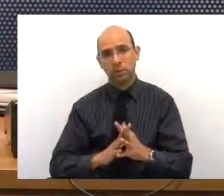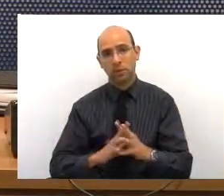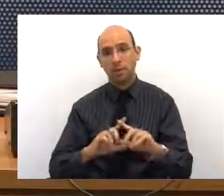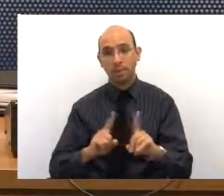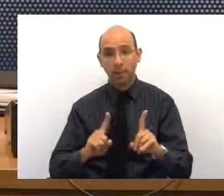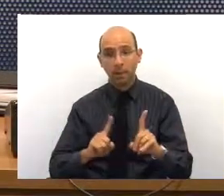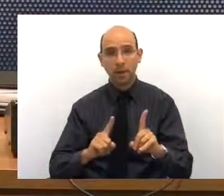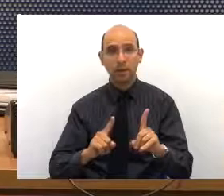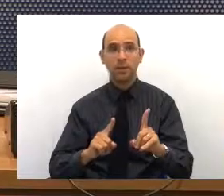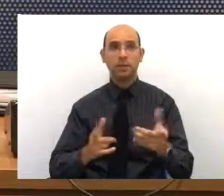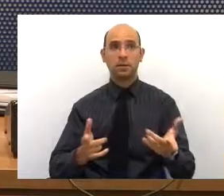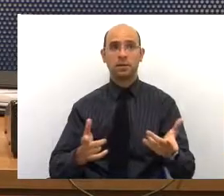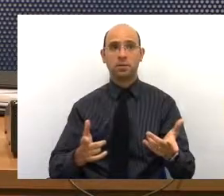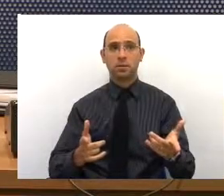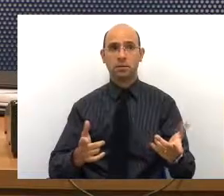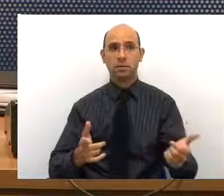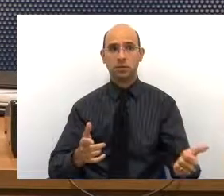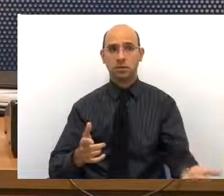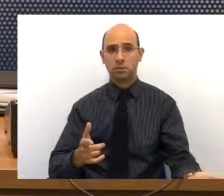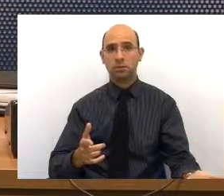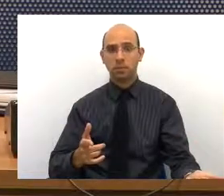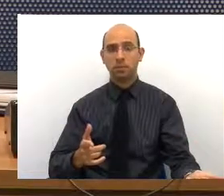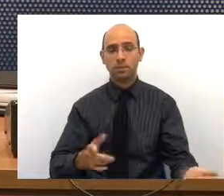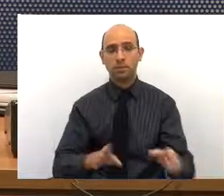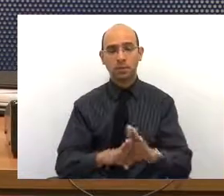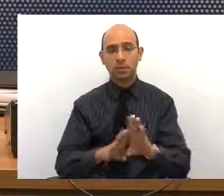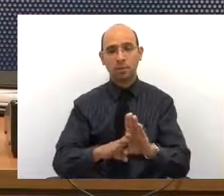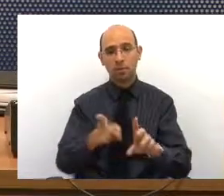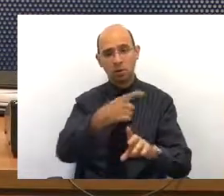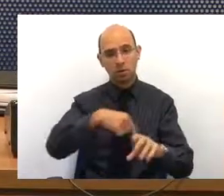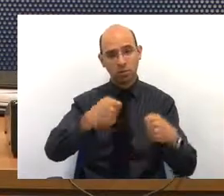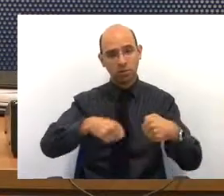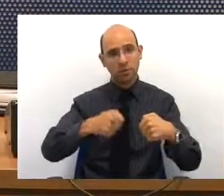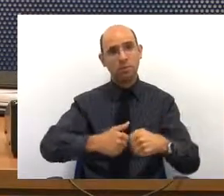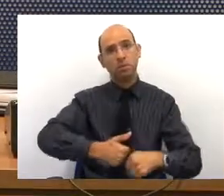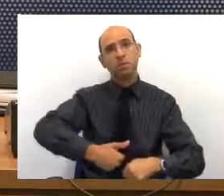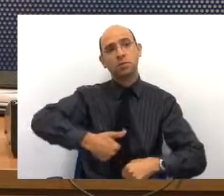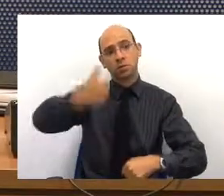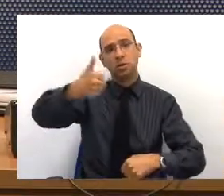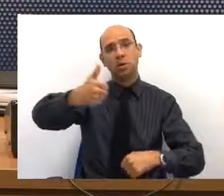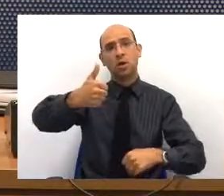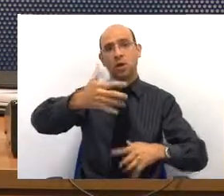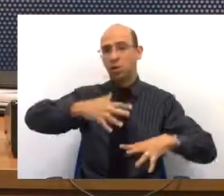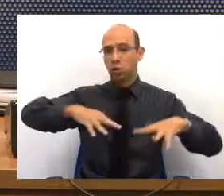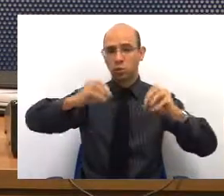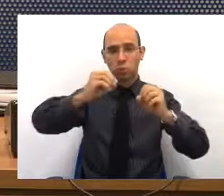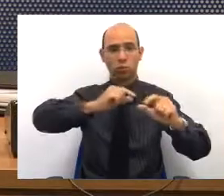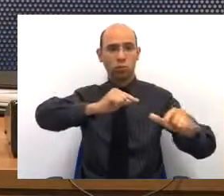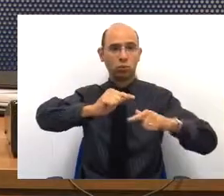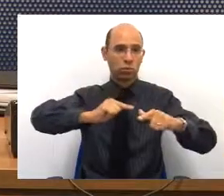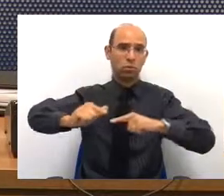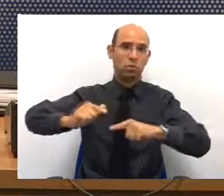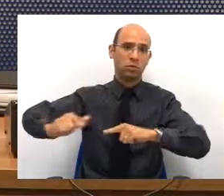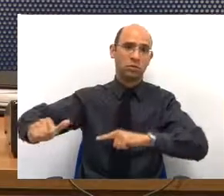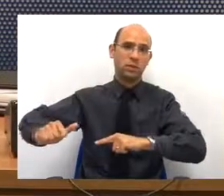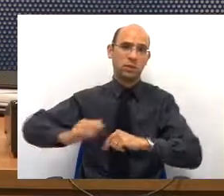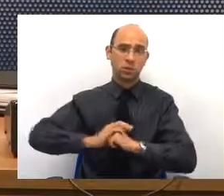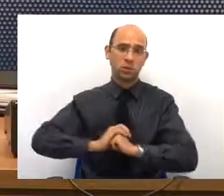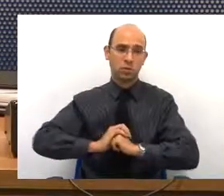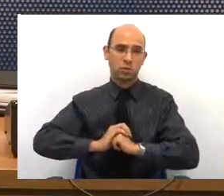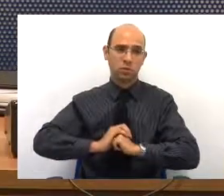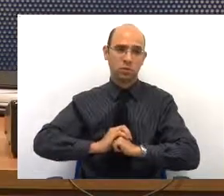você tendo a faculdade de medicina, você melhora a qualidade de serviço, não é? Porque você tem